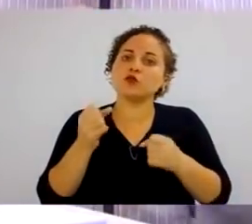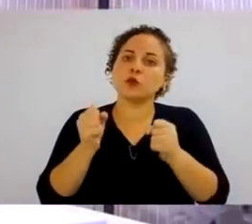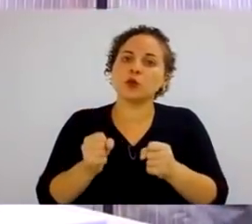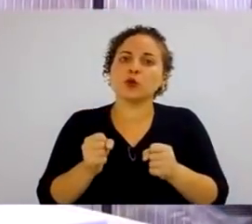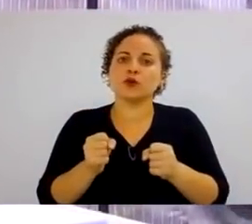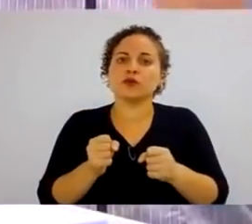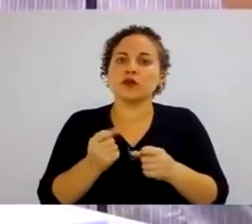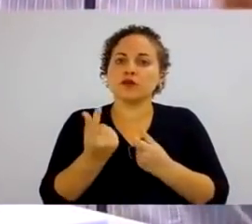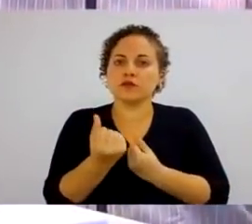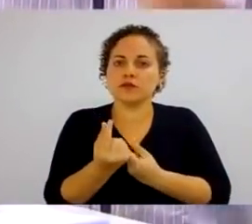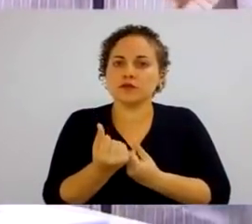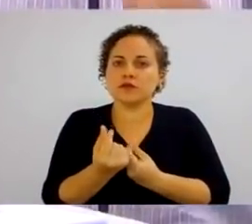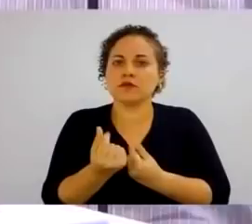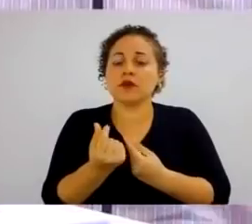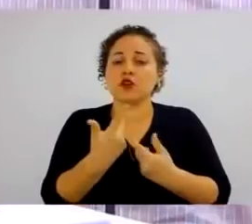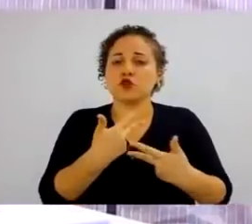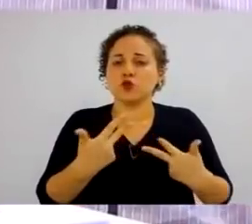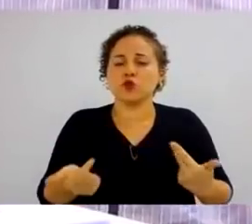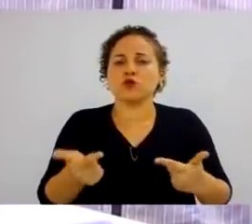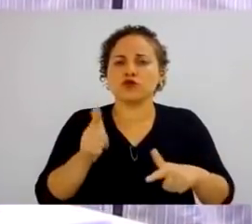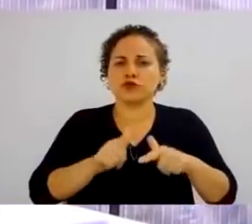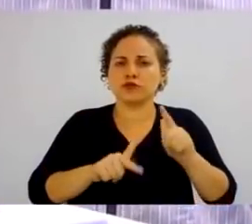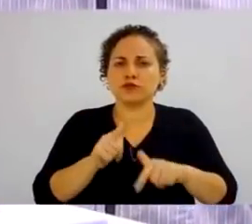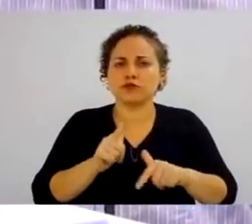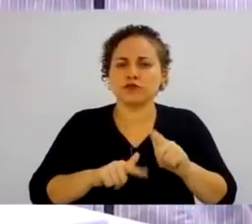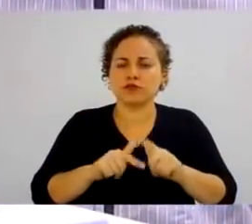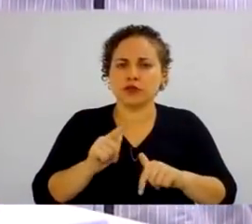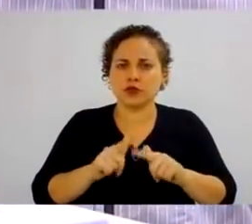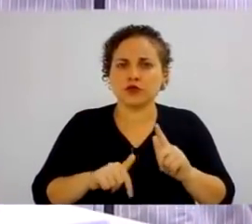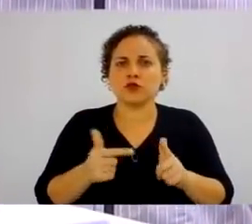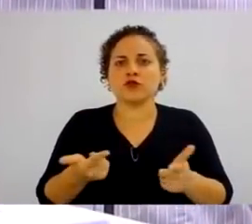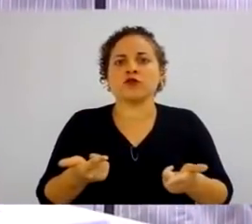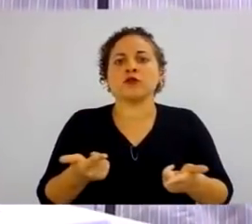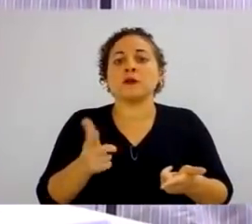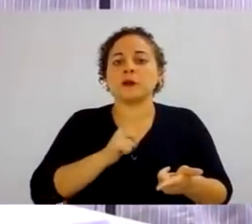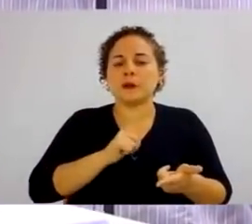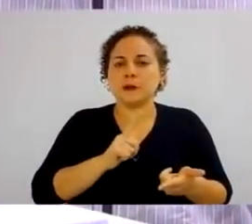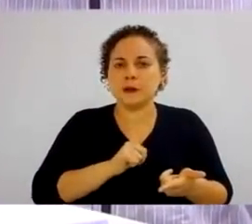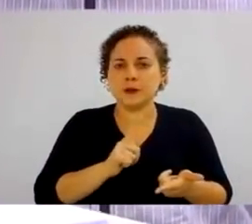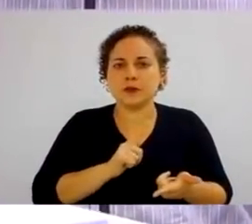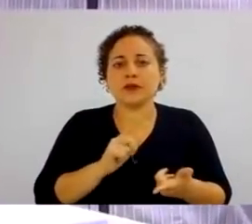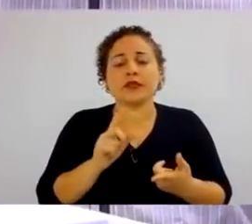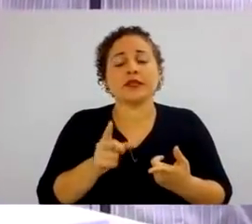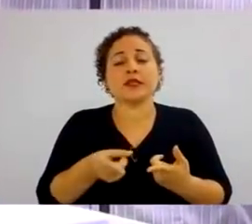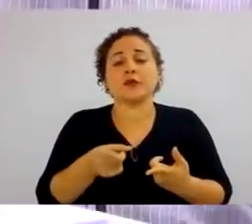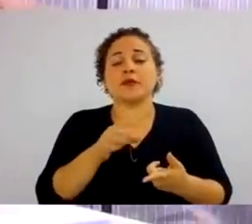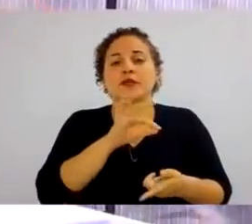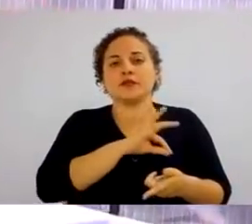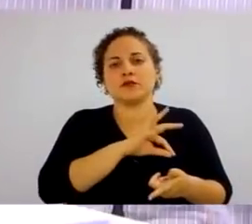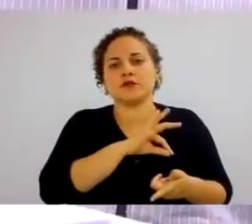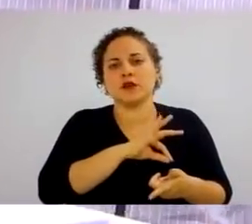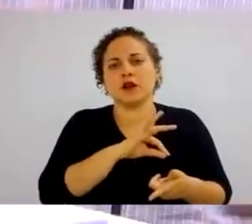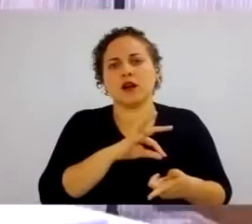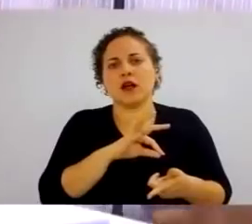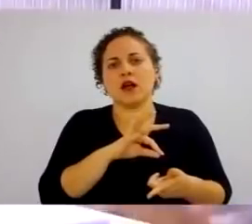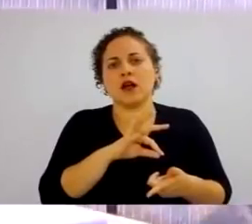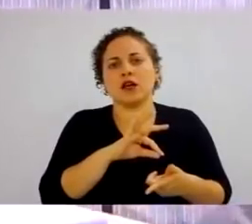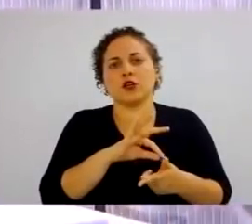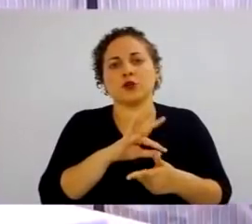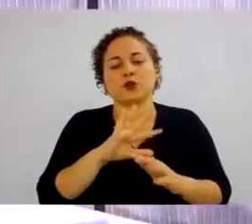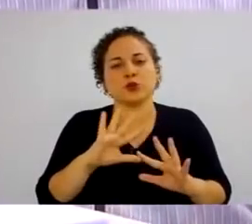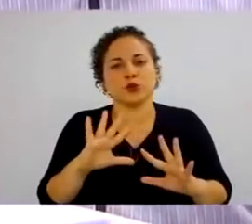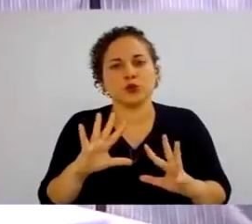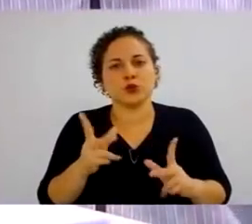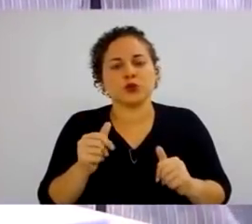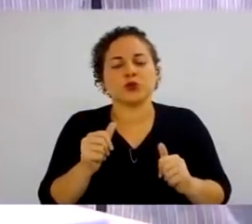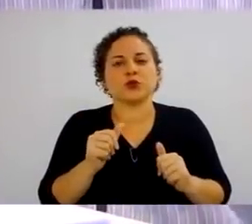aquisitivo, aos bens que o colaborador, o funcionário, ele vem a ter. E tem o salário mínimo, o mais conhecido